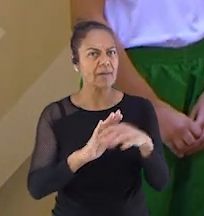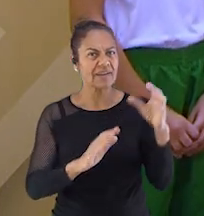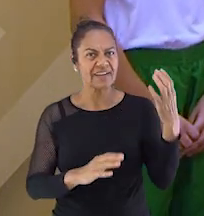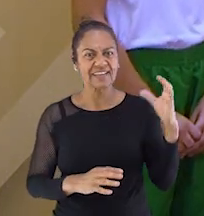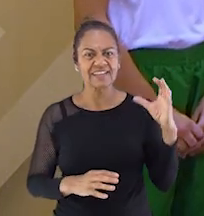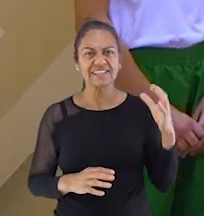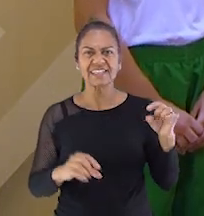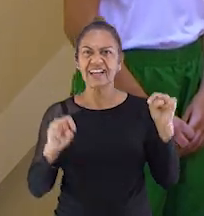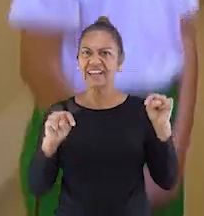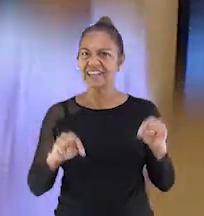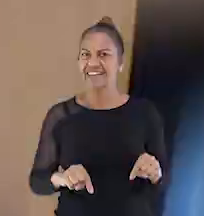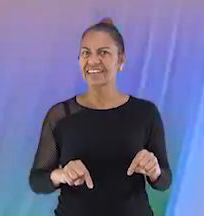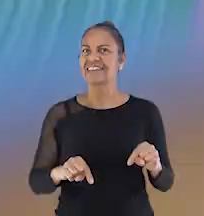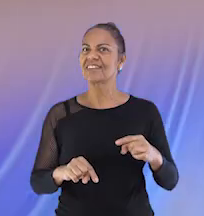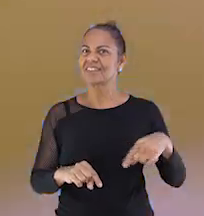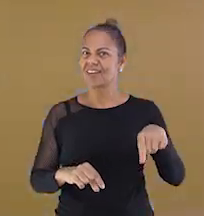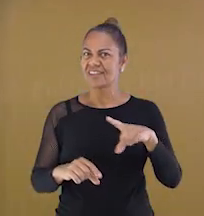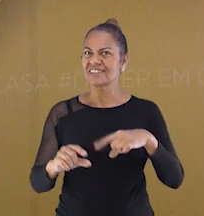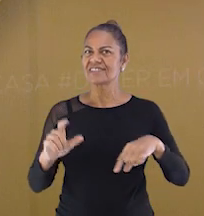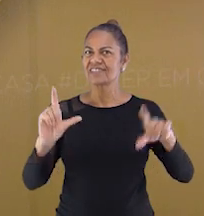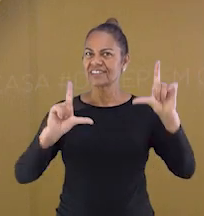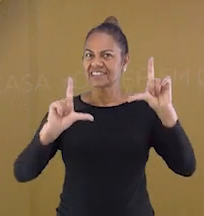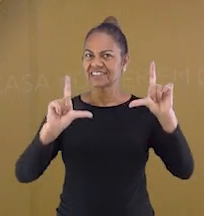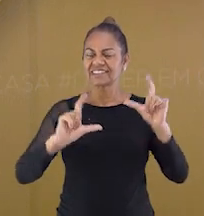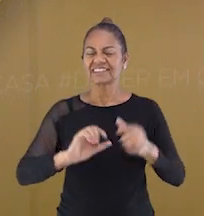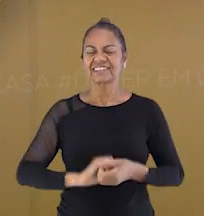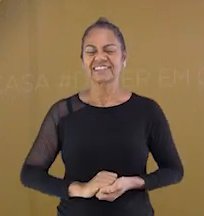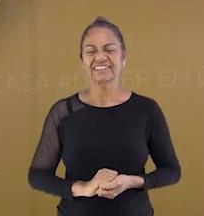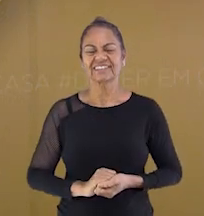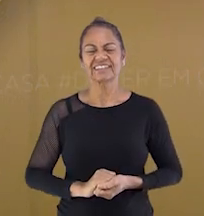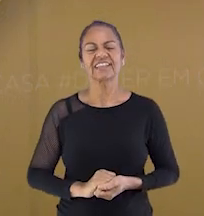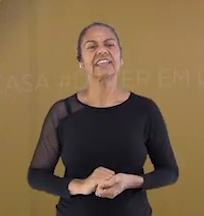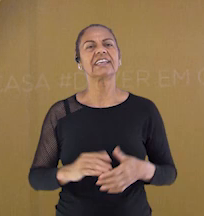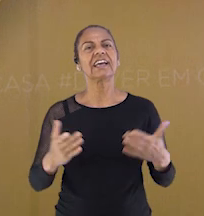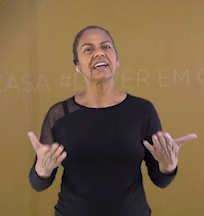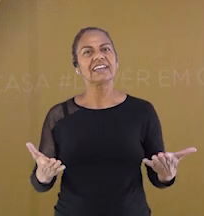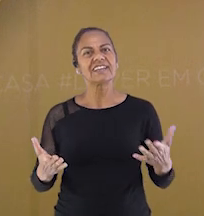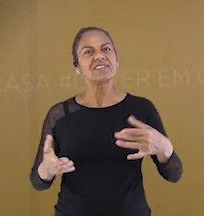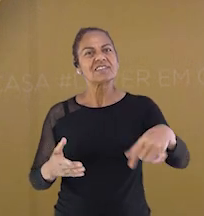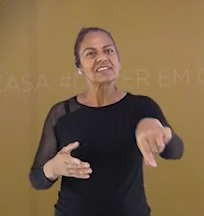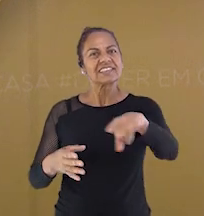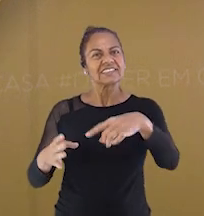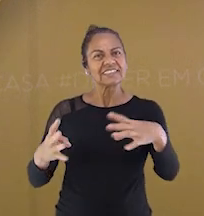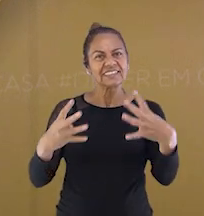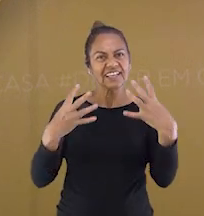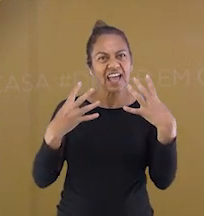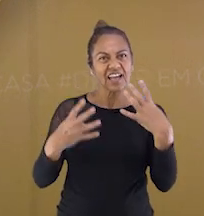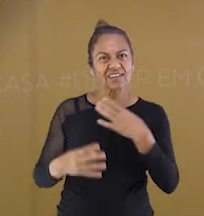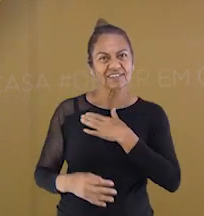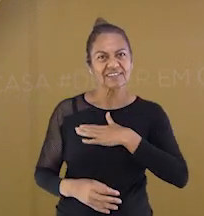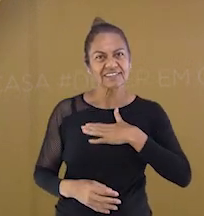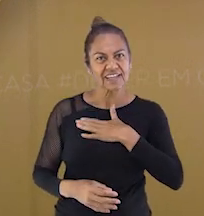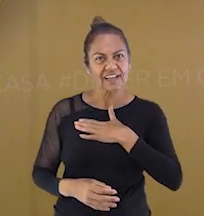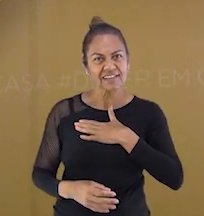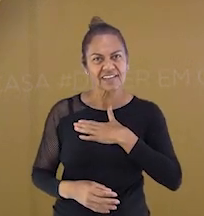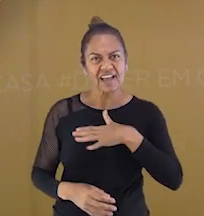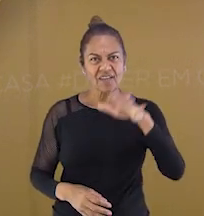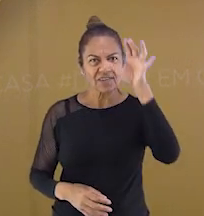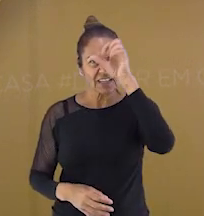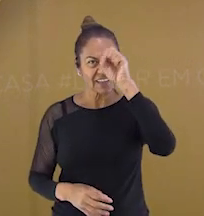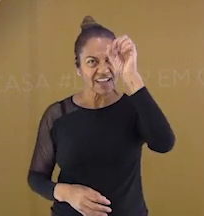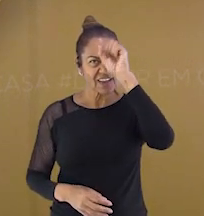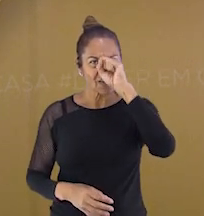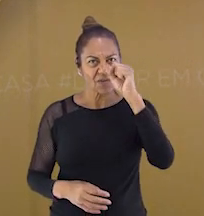no nosso programa. E aí, estudantes, gostaram do jogo? Deu pra aprender